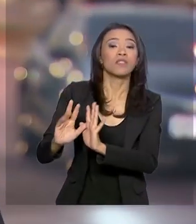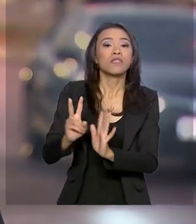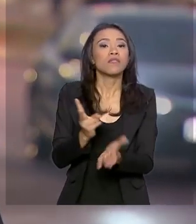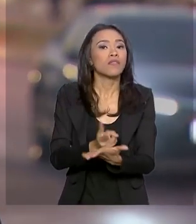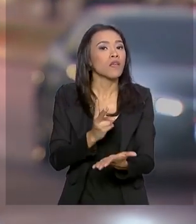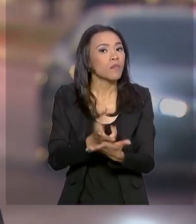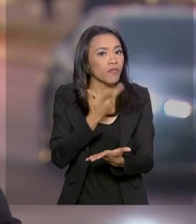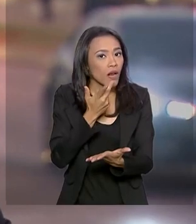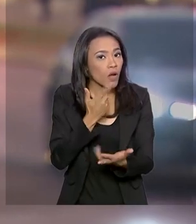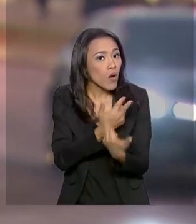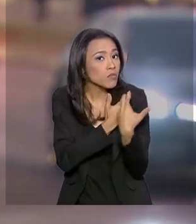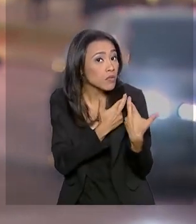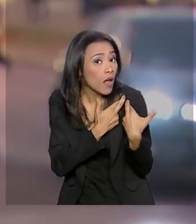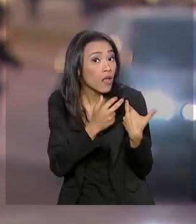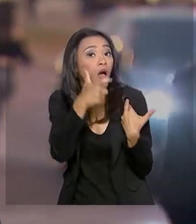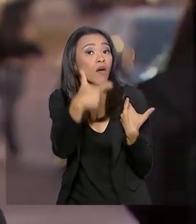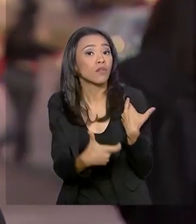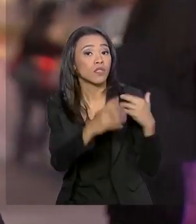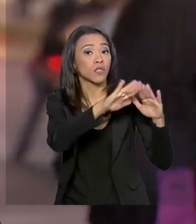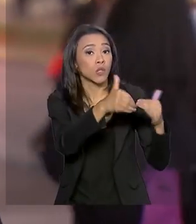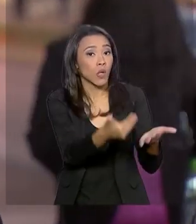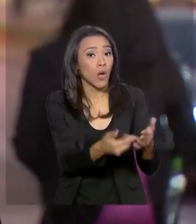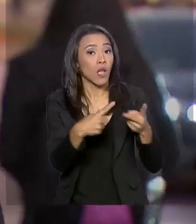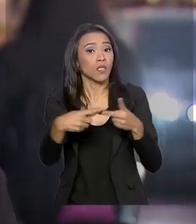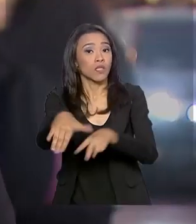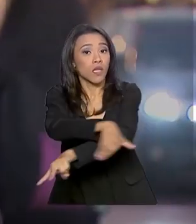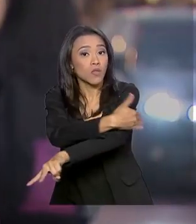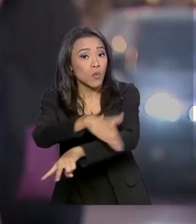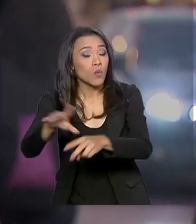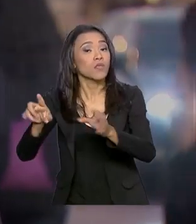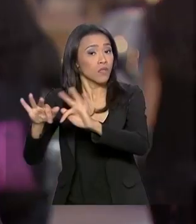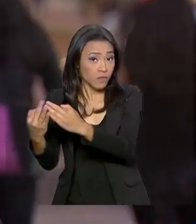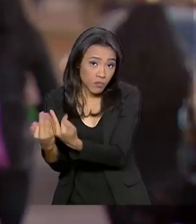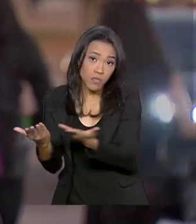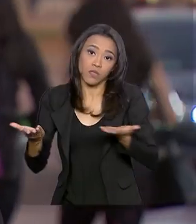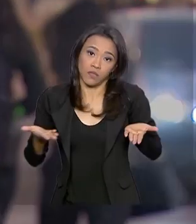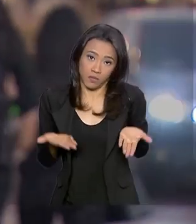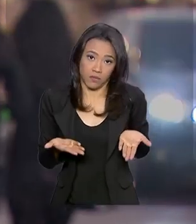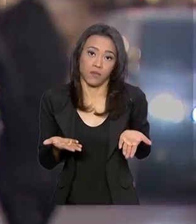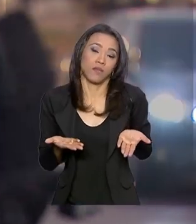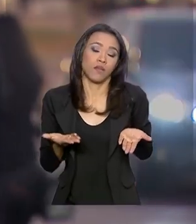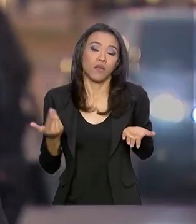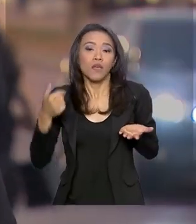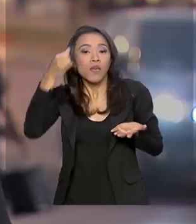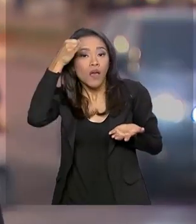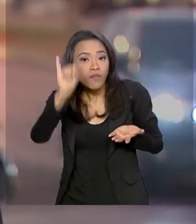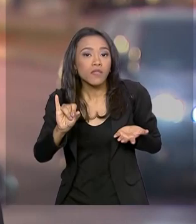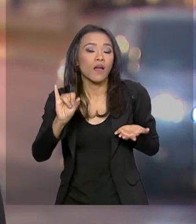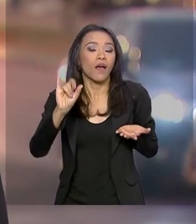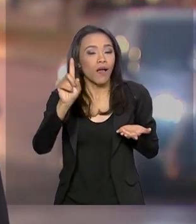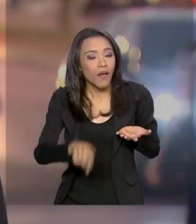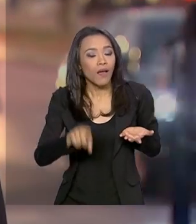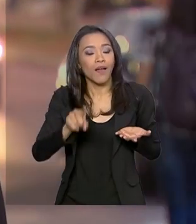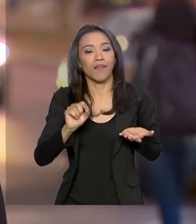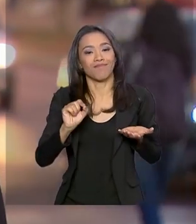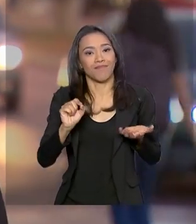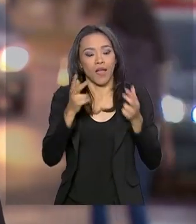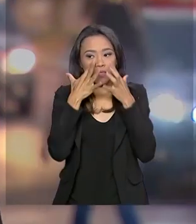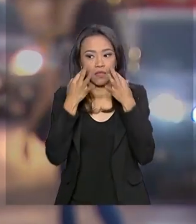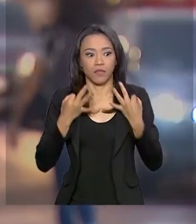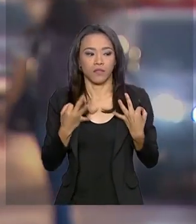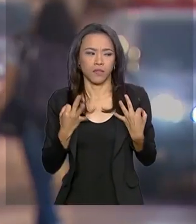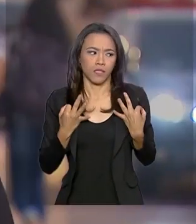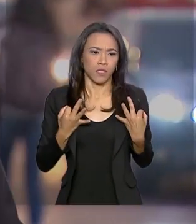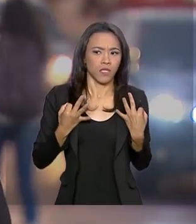responsabilidade nas escolas, nas ruas e nas famílias. E para a prevenção, é fundamental estar atento a